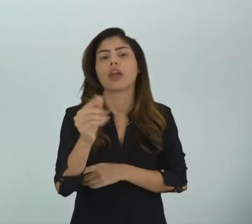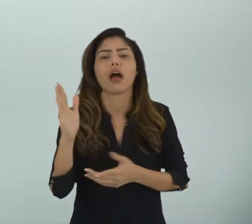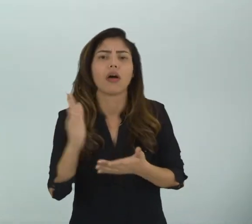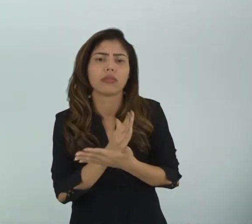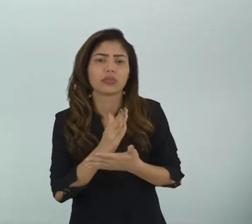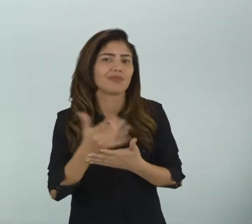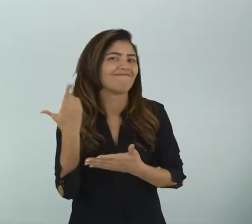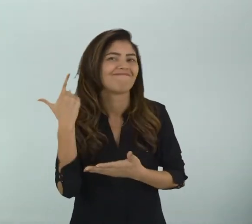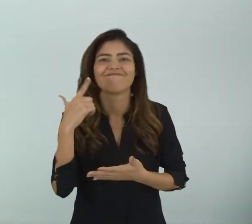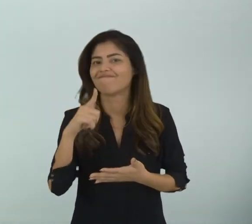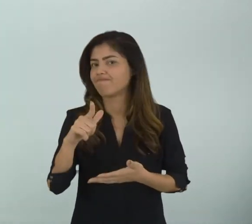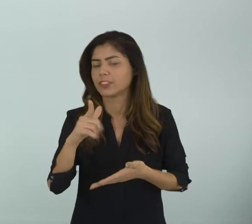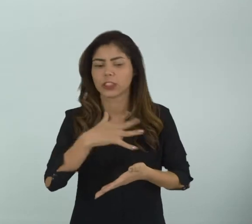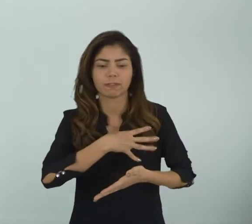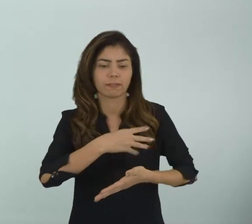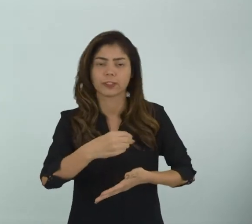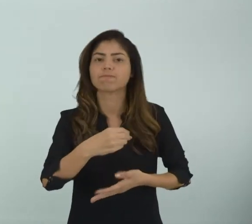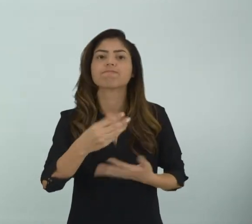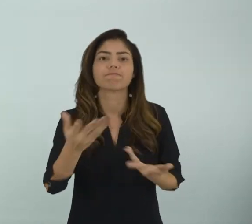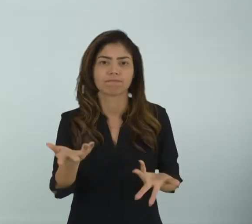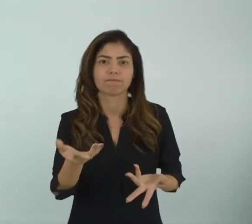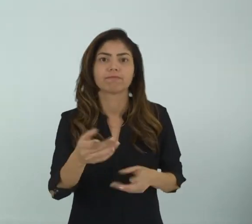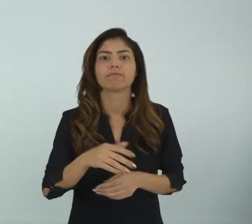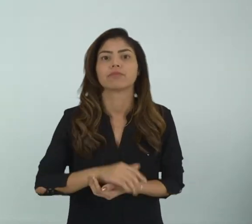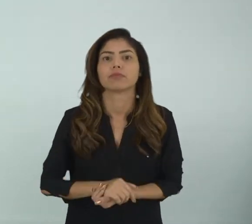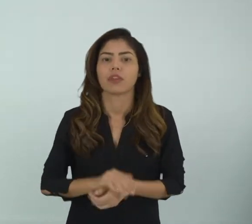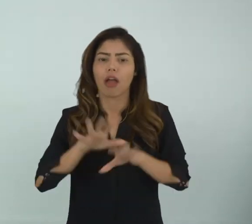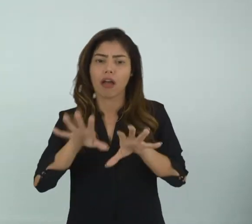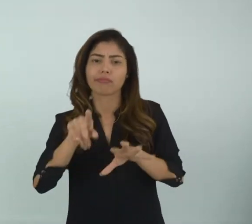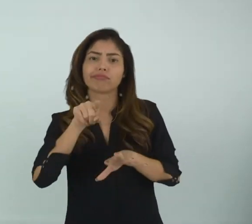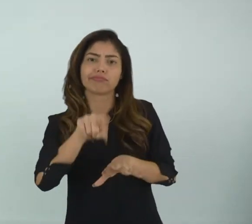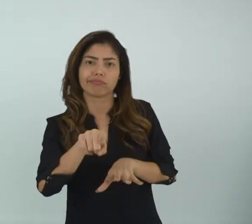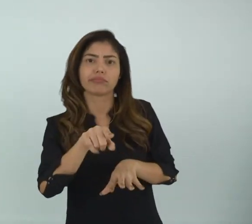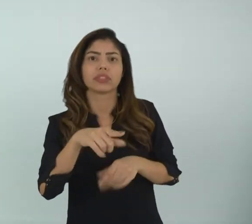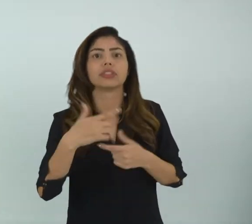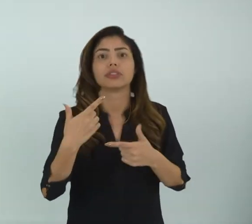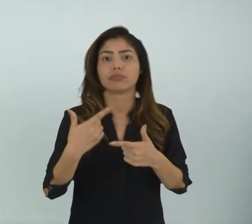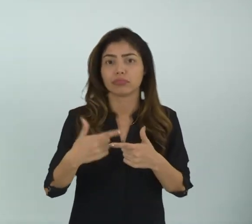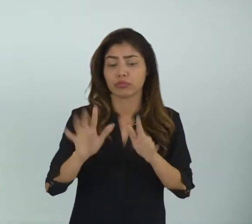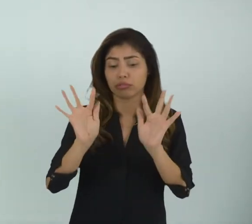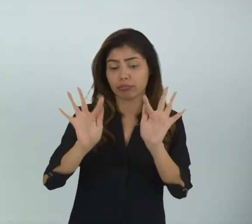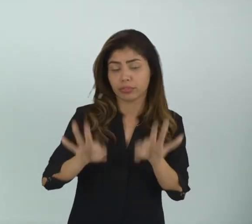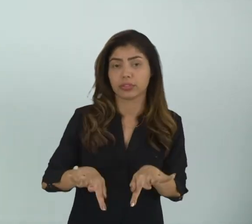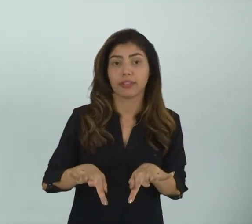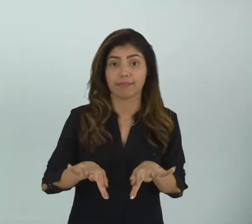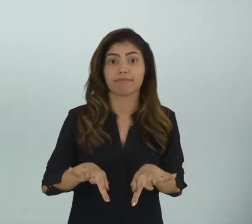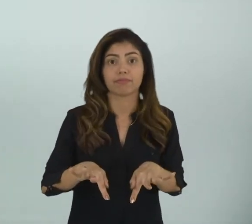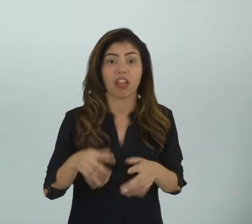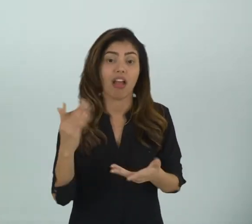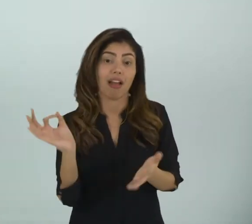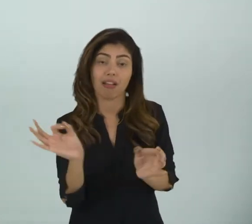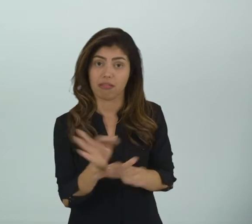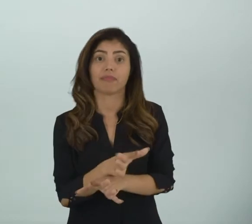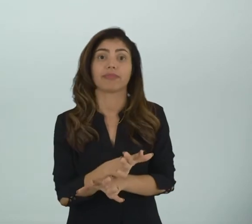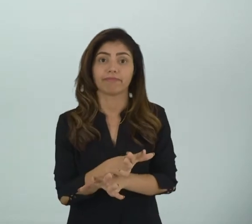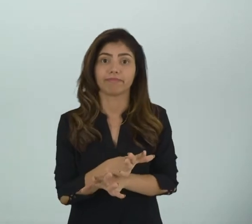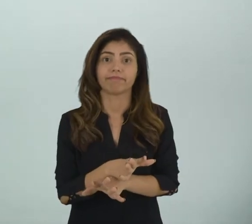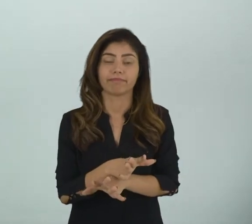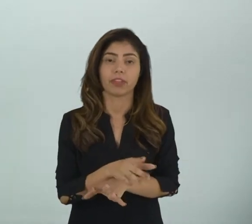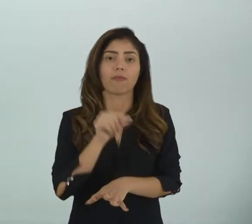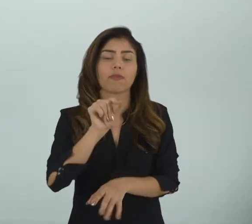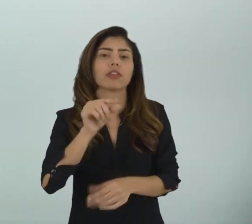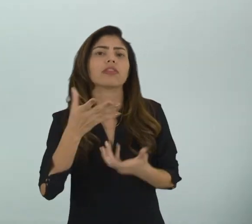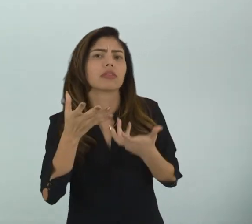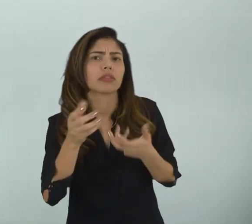Alguns se reproduzirem E isso vai acarretar em que? No final daquela espécie E você quer que isso